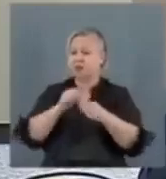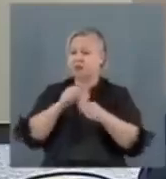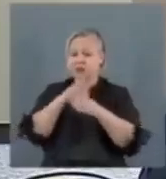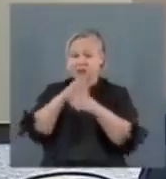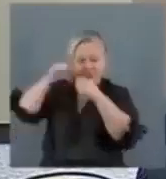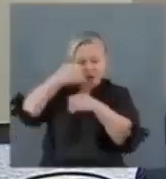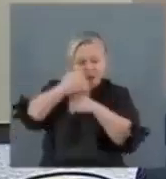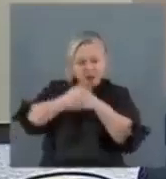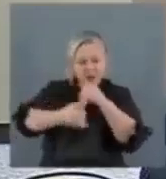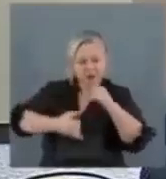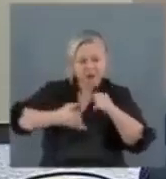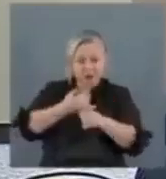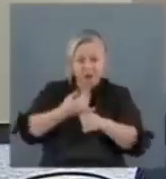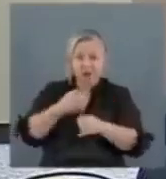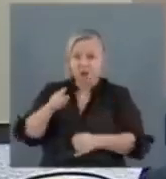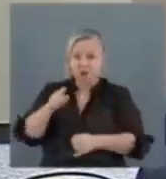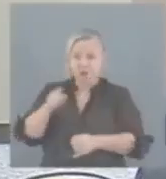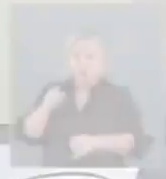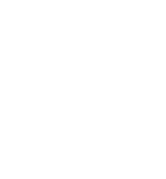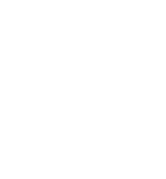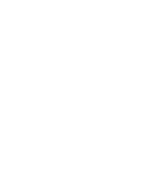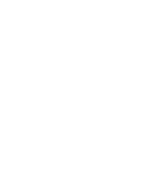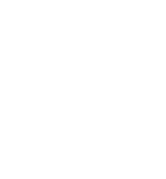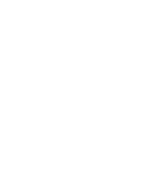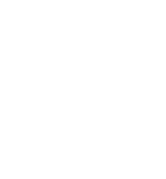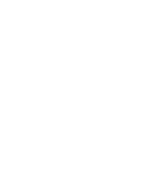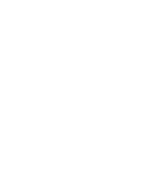Porque se o senhor é da SWAT, eu sou dos Vingadores.